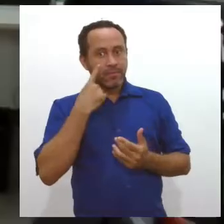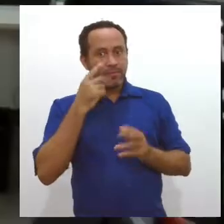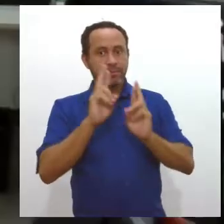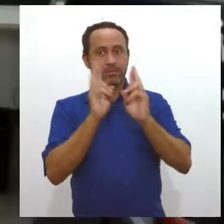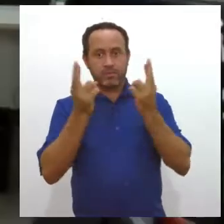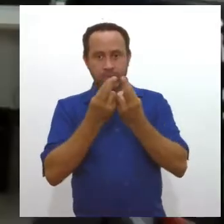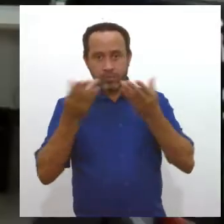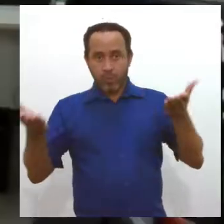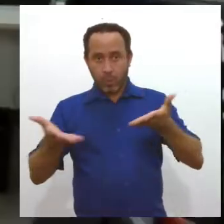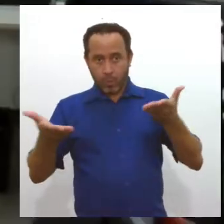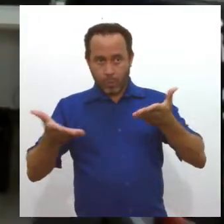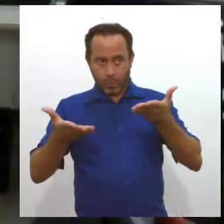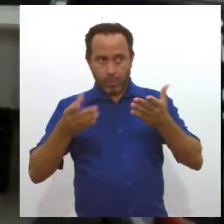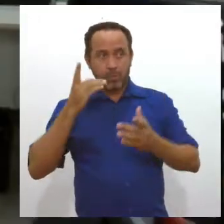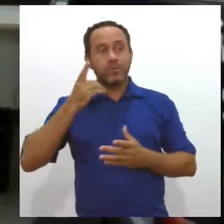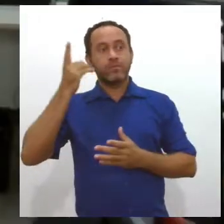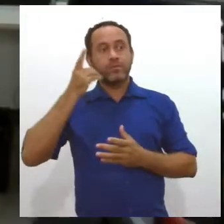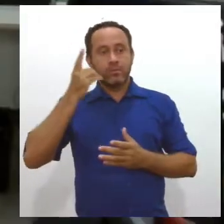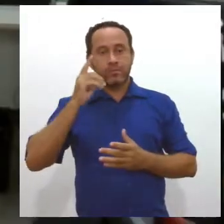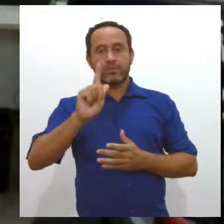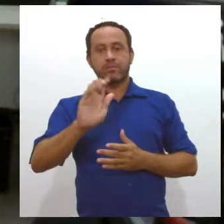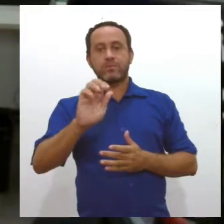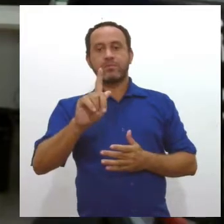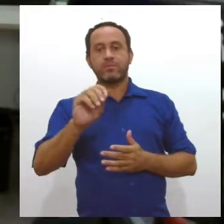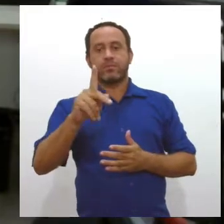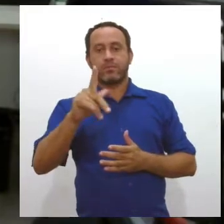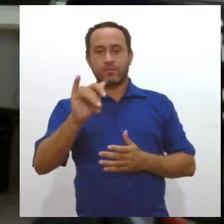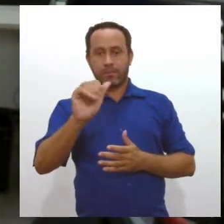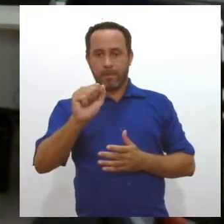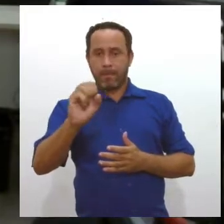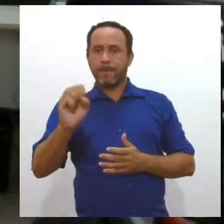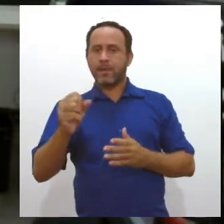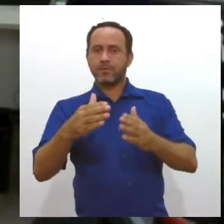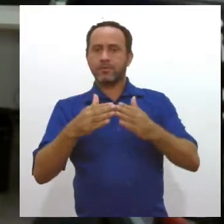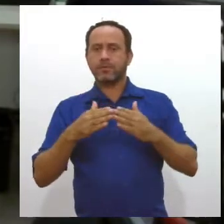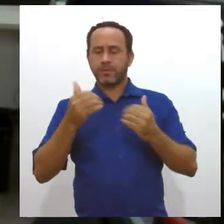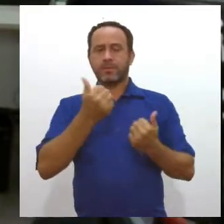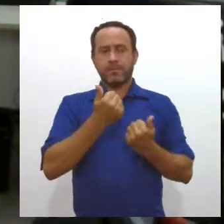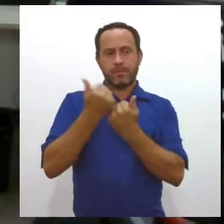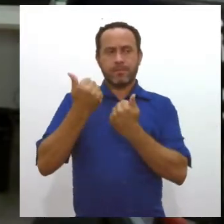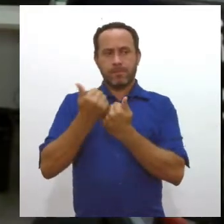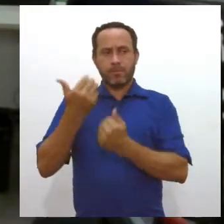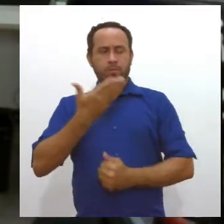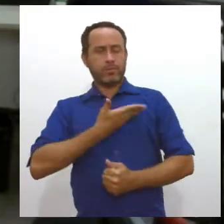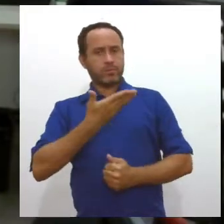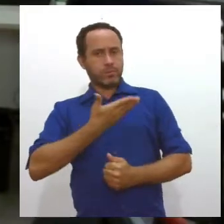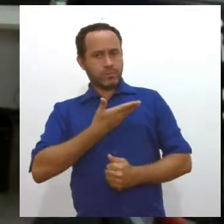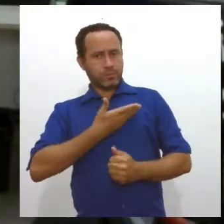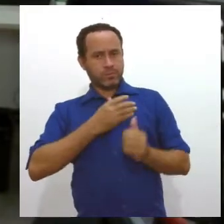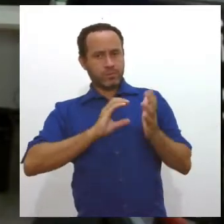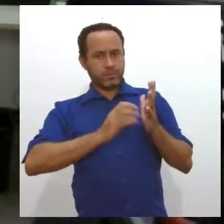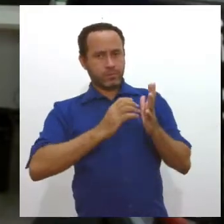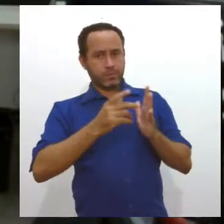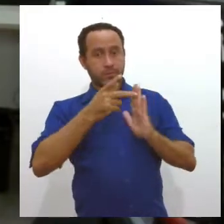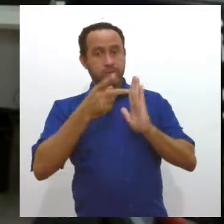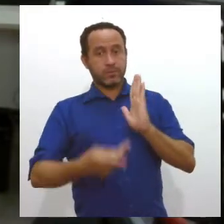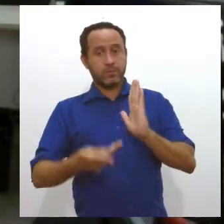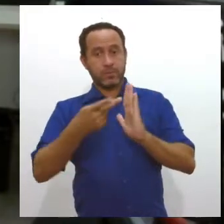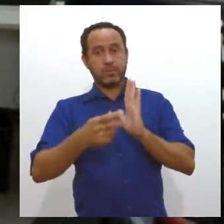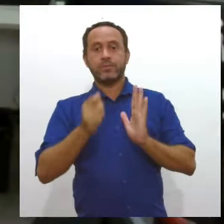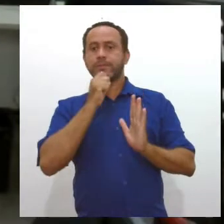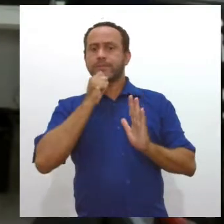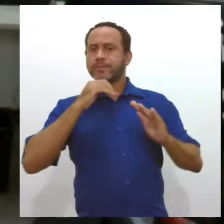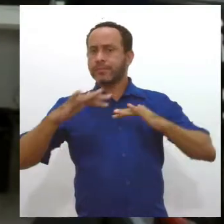plenária de hoje, o deputado Jorge Passos pediu apoio dos colegas parlamentares para um projeto que ainda está em